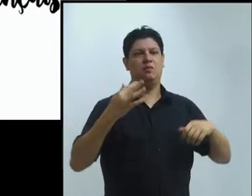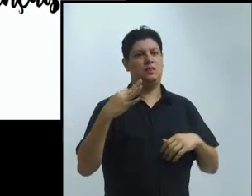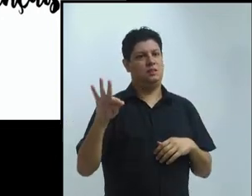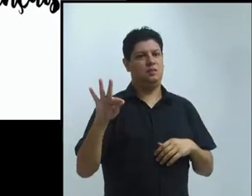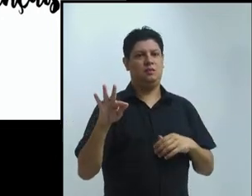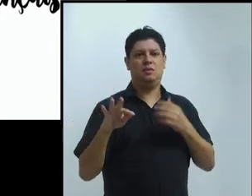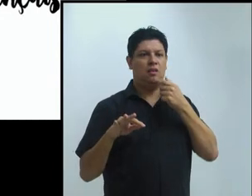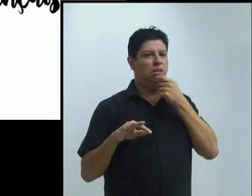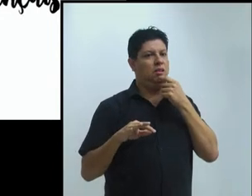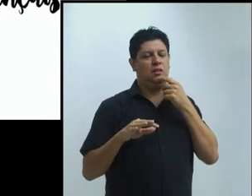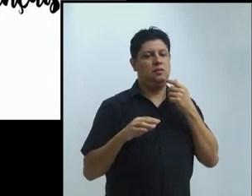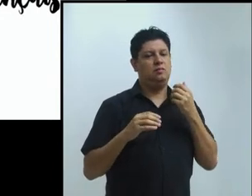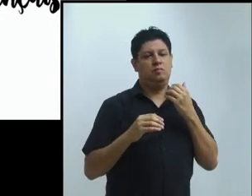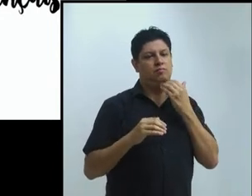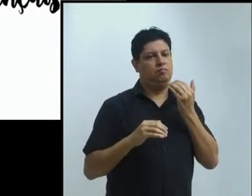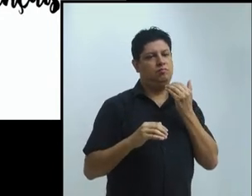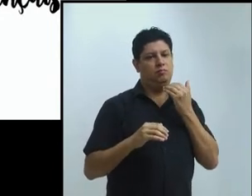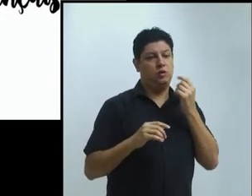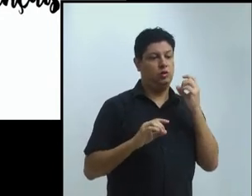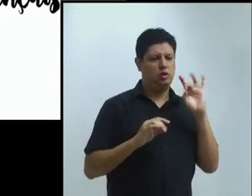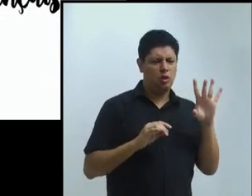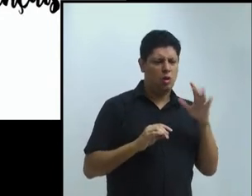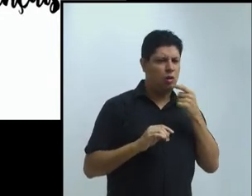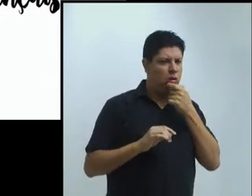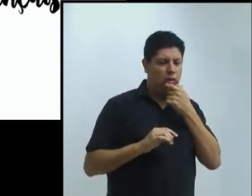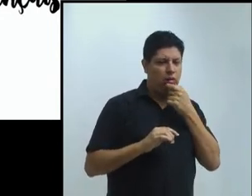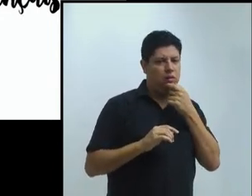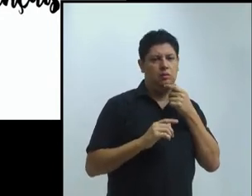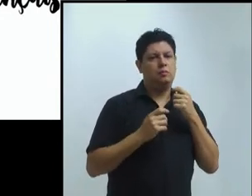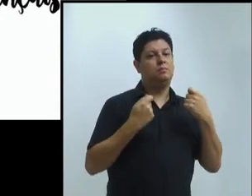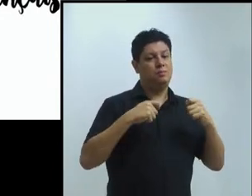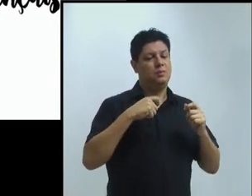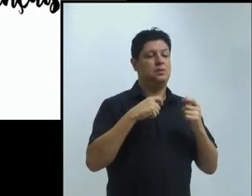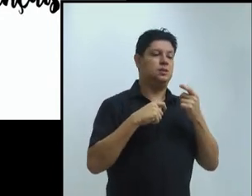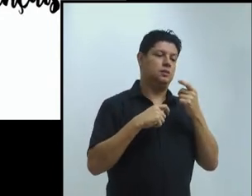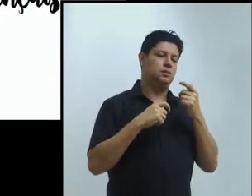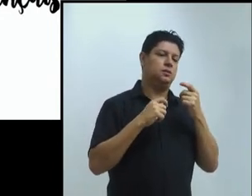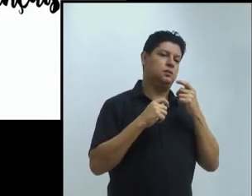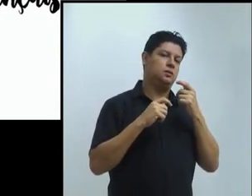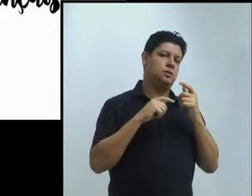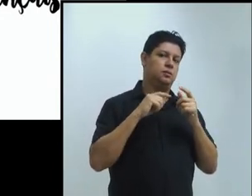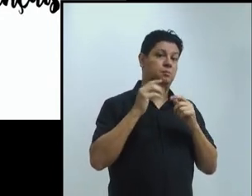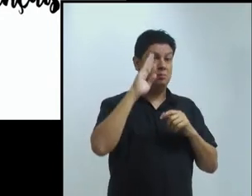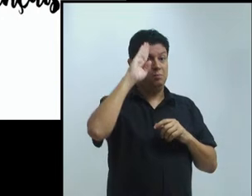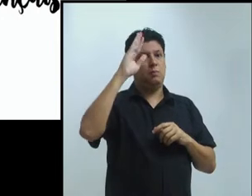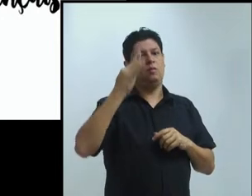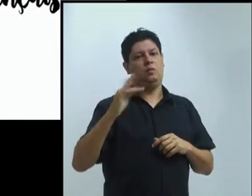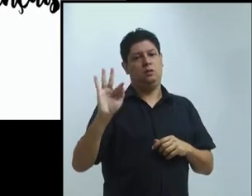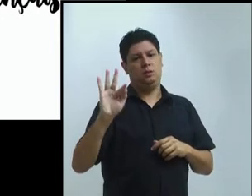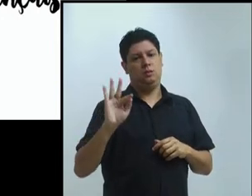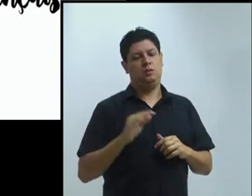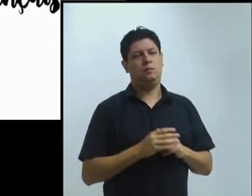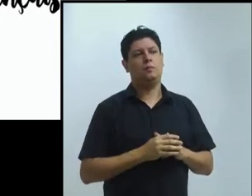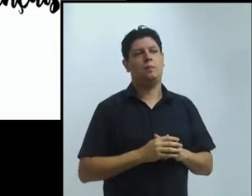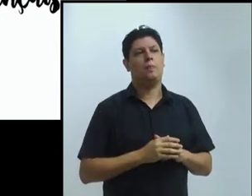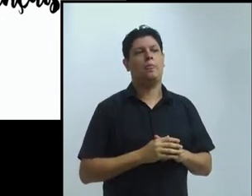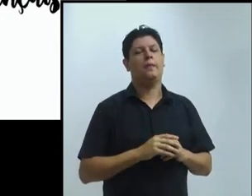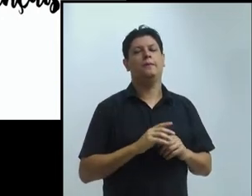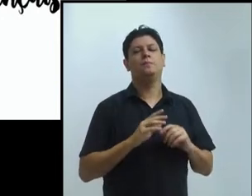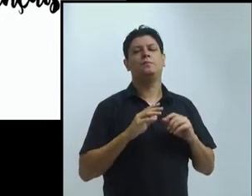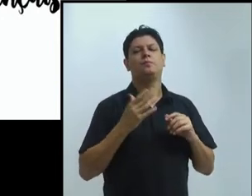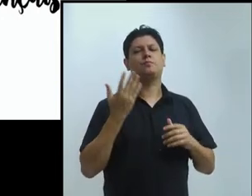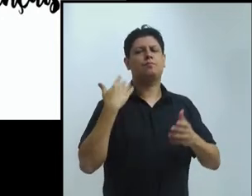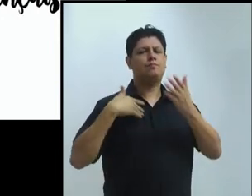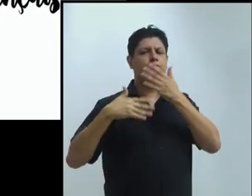mestrado em 1978. E qual foi a minha surpresa? Quando eu estava lá no mestrado, na Unicamp, nós